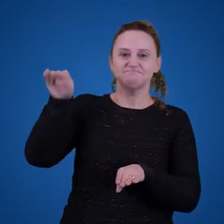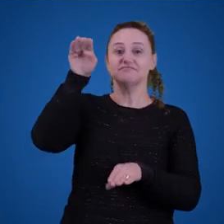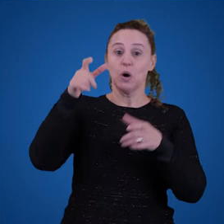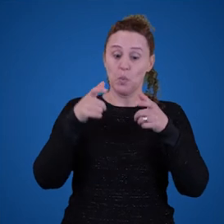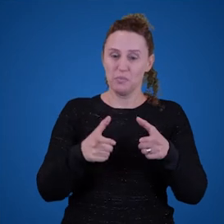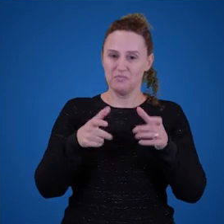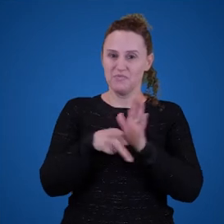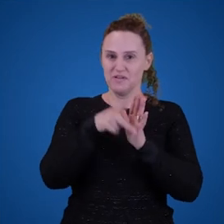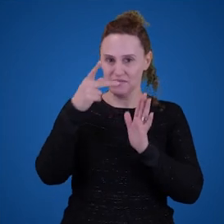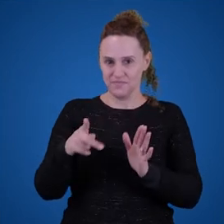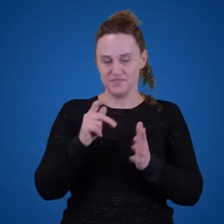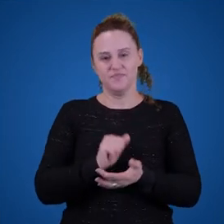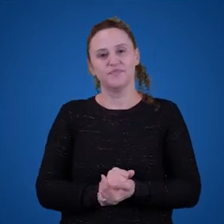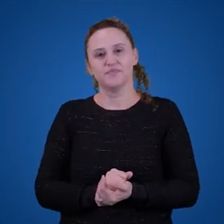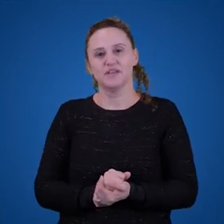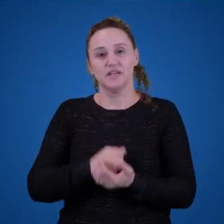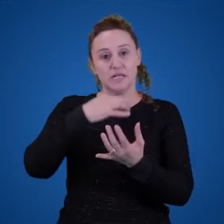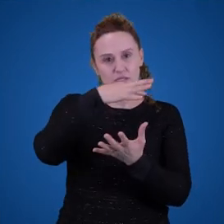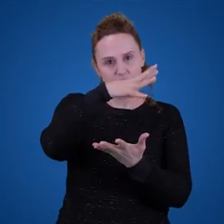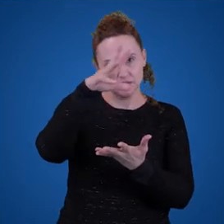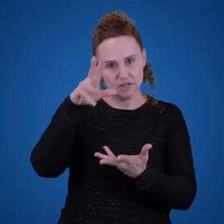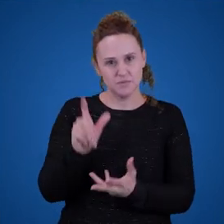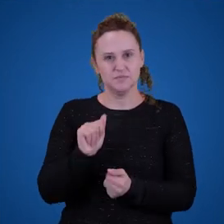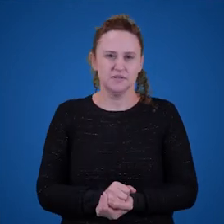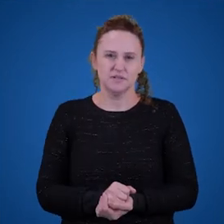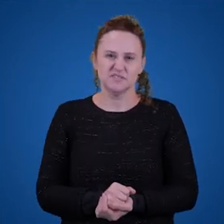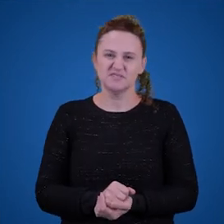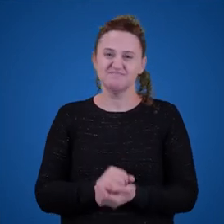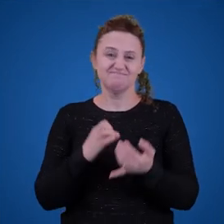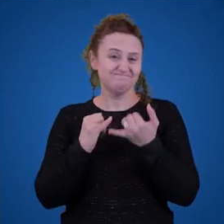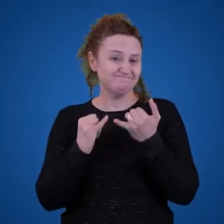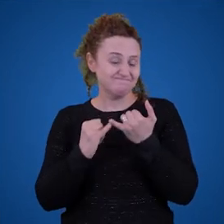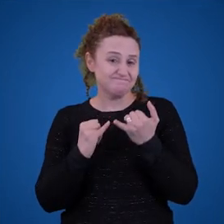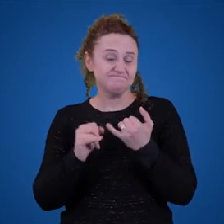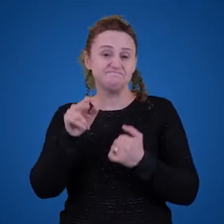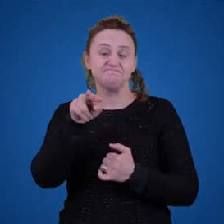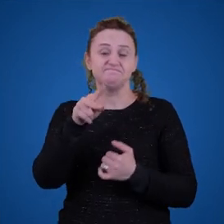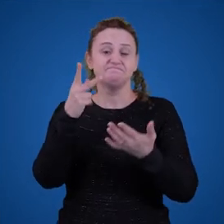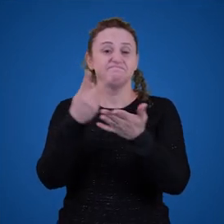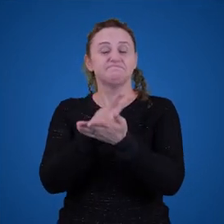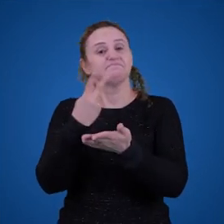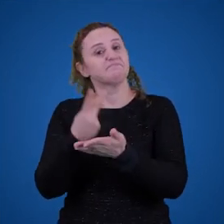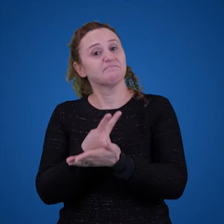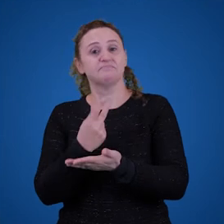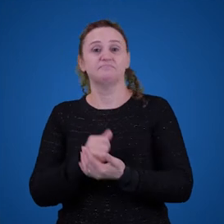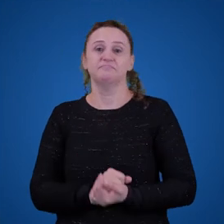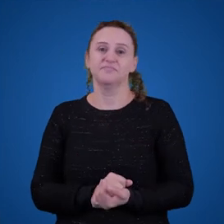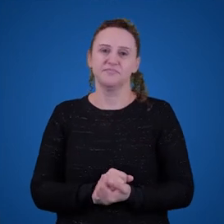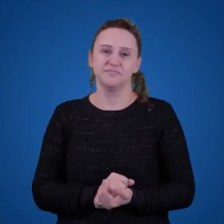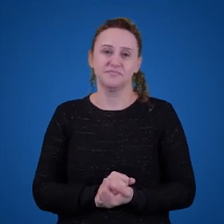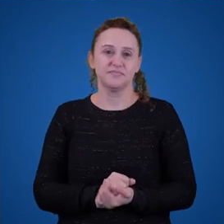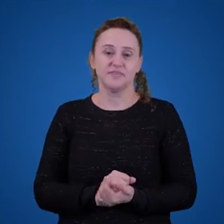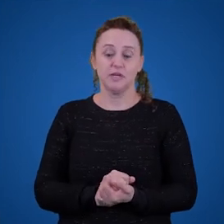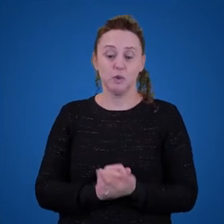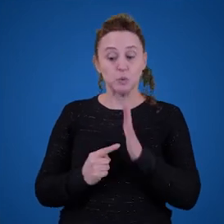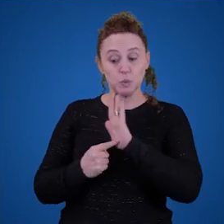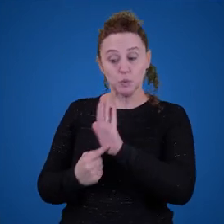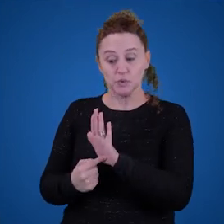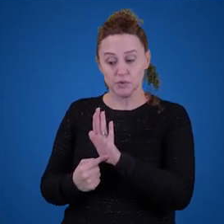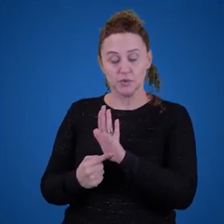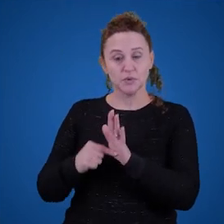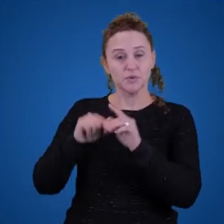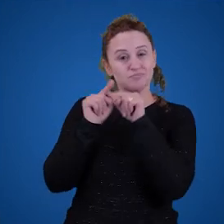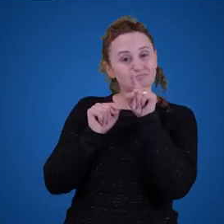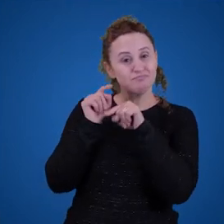para lugar errado. Ou seja, eu não estou apontando para o objeto correto. Então, repare como é